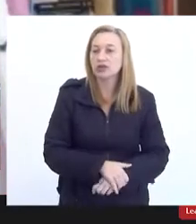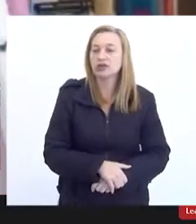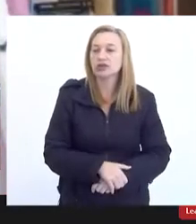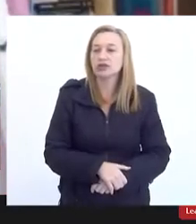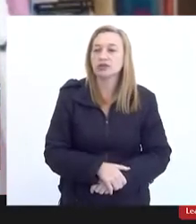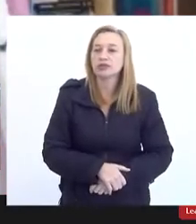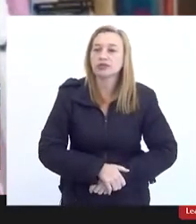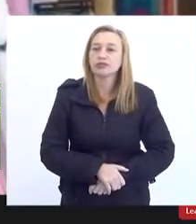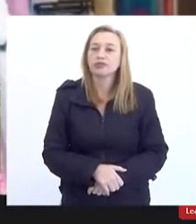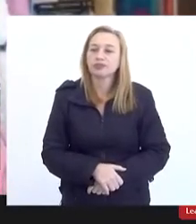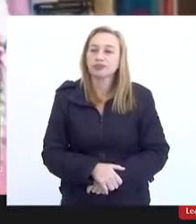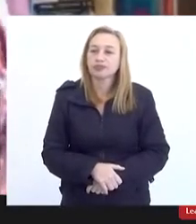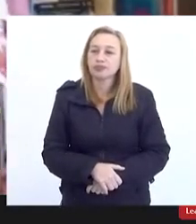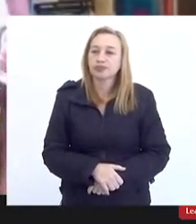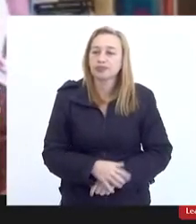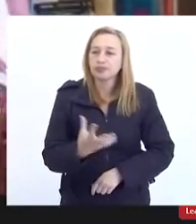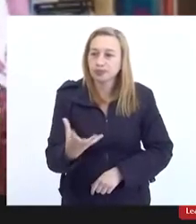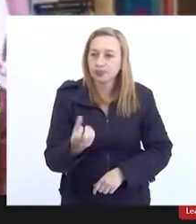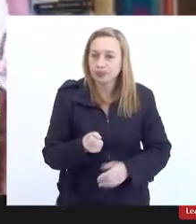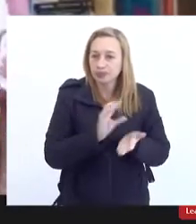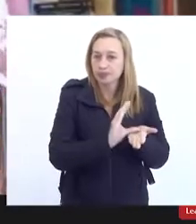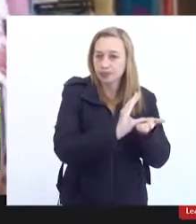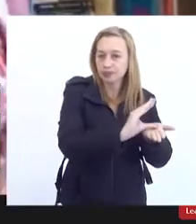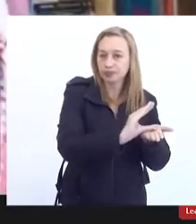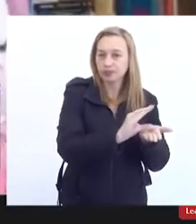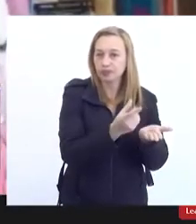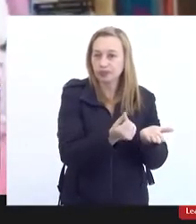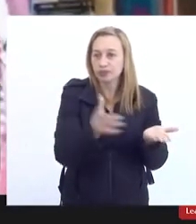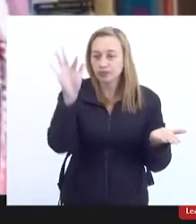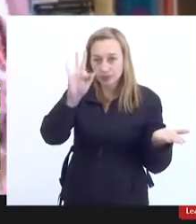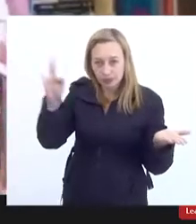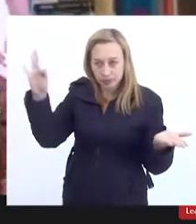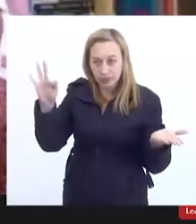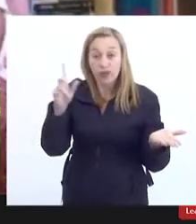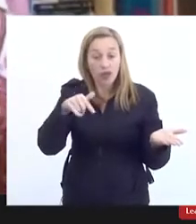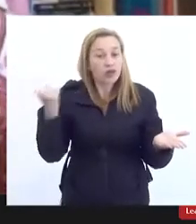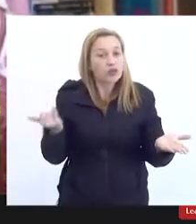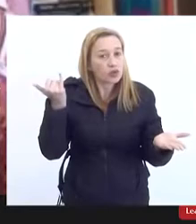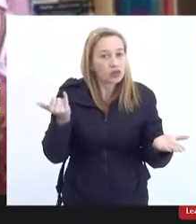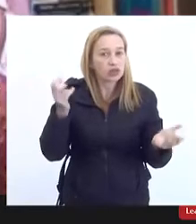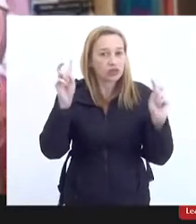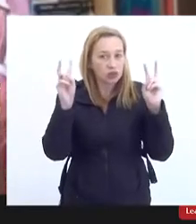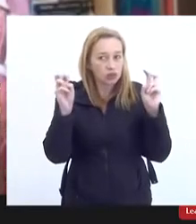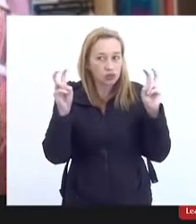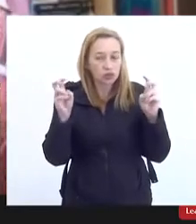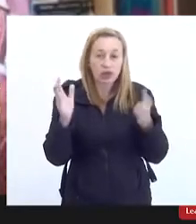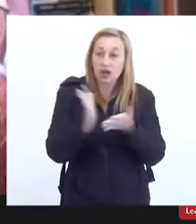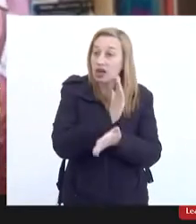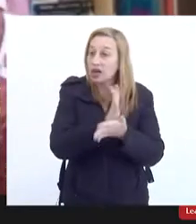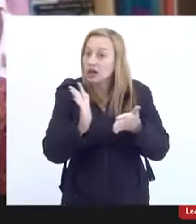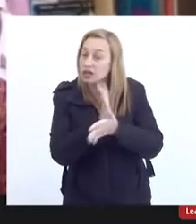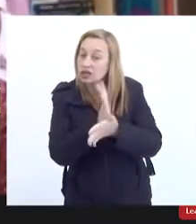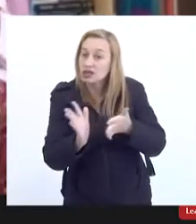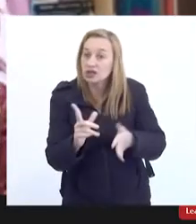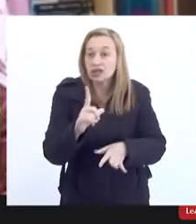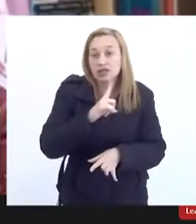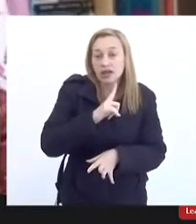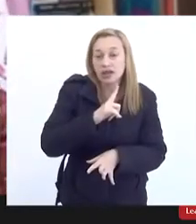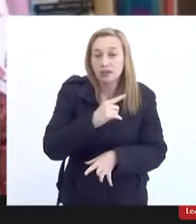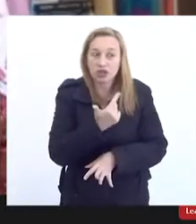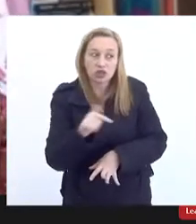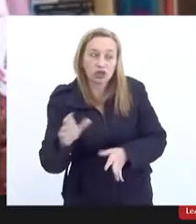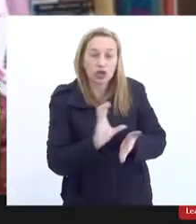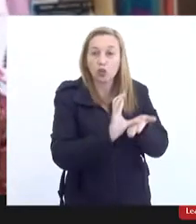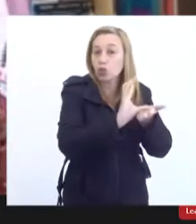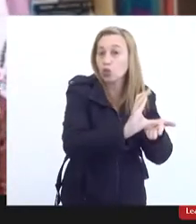os municípios recebem recursos federais e aí é uma questão importante, não é? Às vezes tem, mas não tem o recurso para